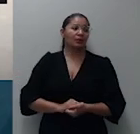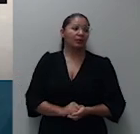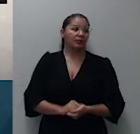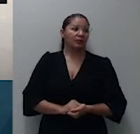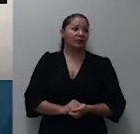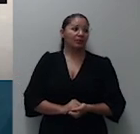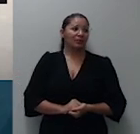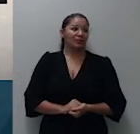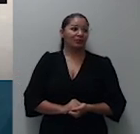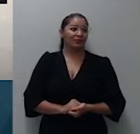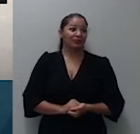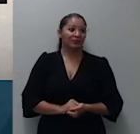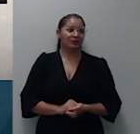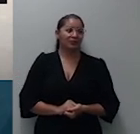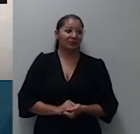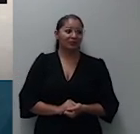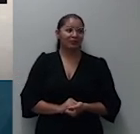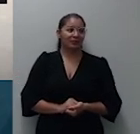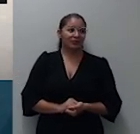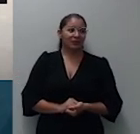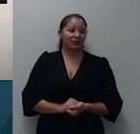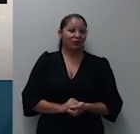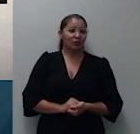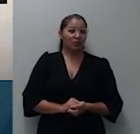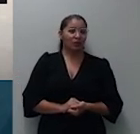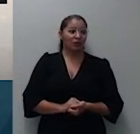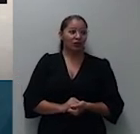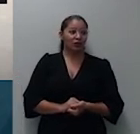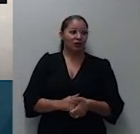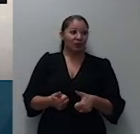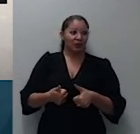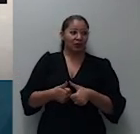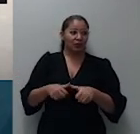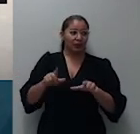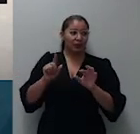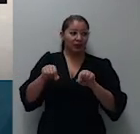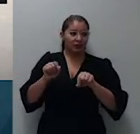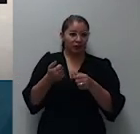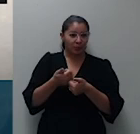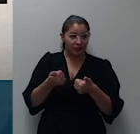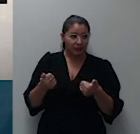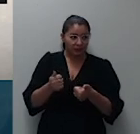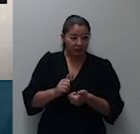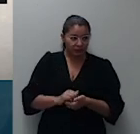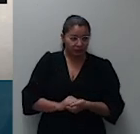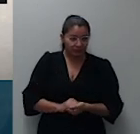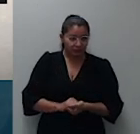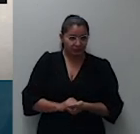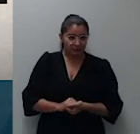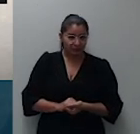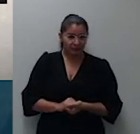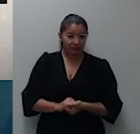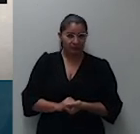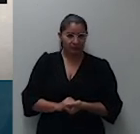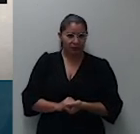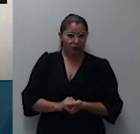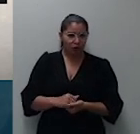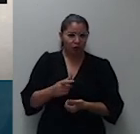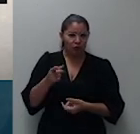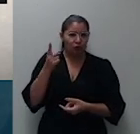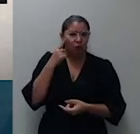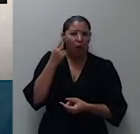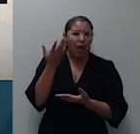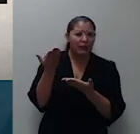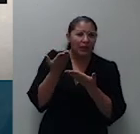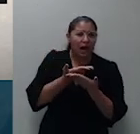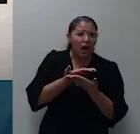permaneceu e ainda permanece íntegro embora com a limitação patrimonial com a limitação patrimonial imposta